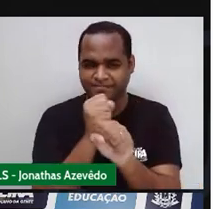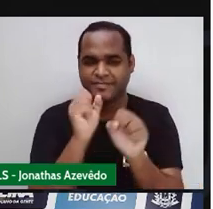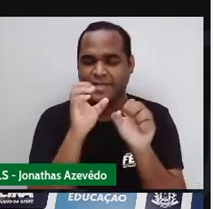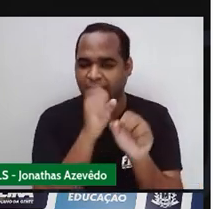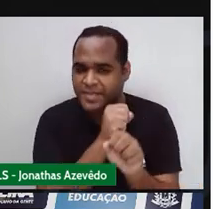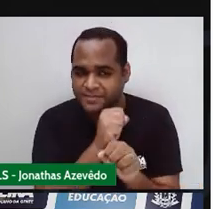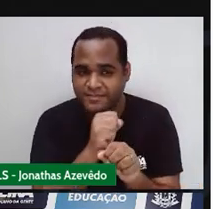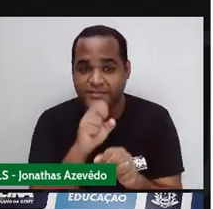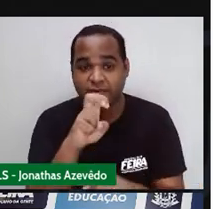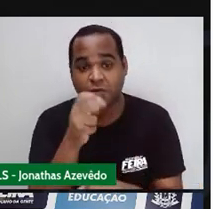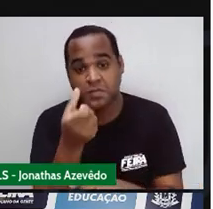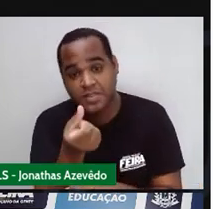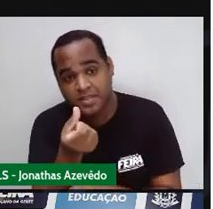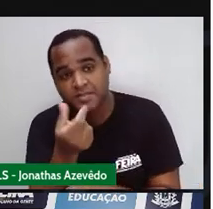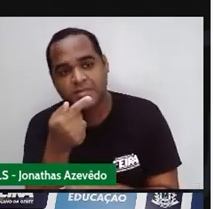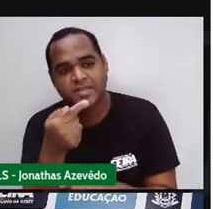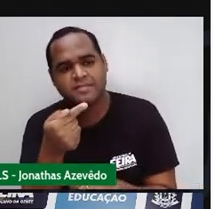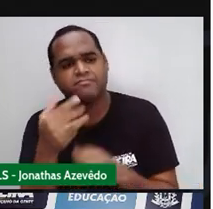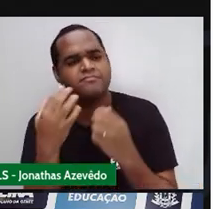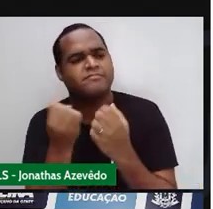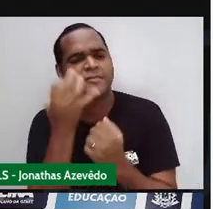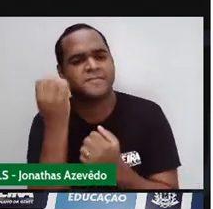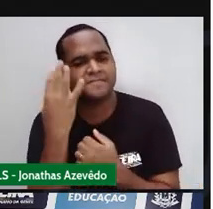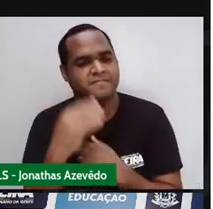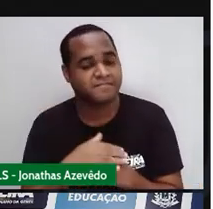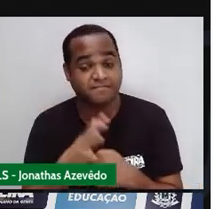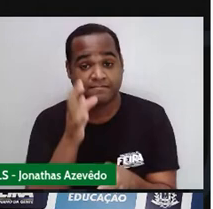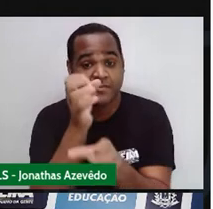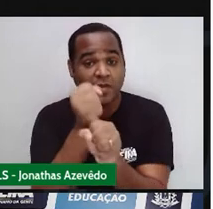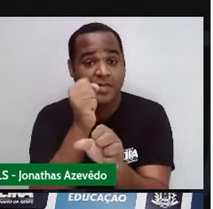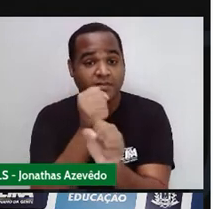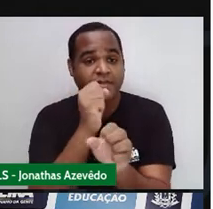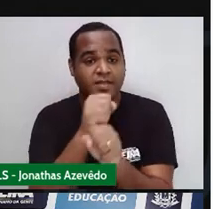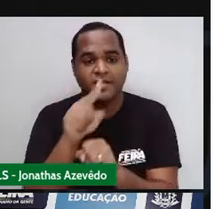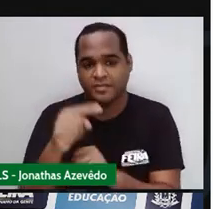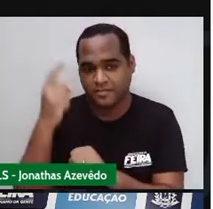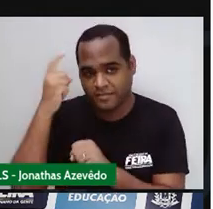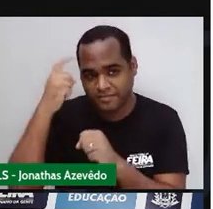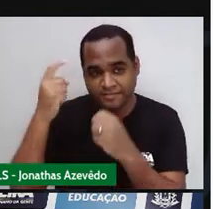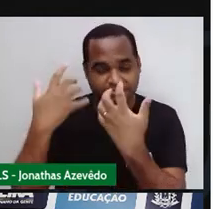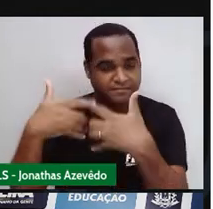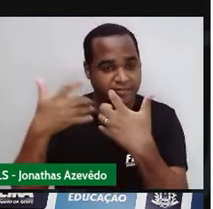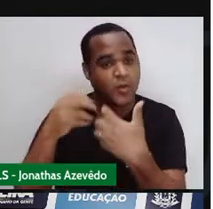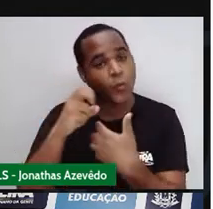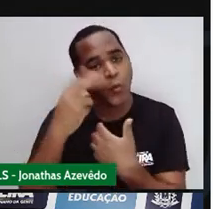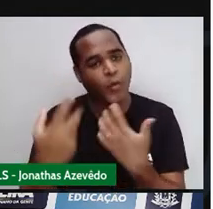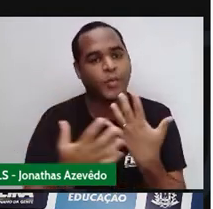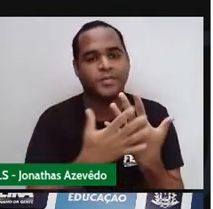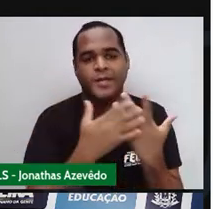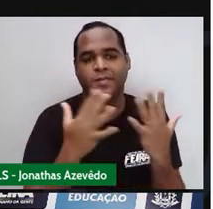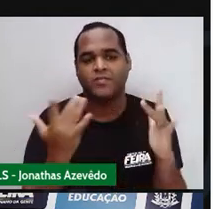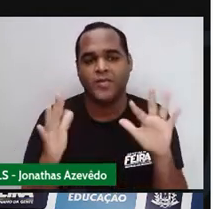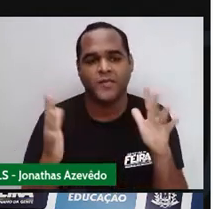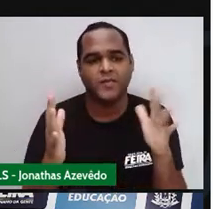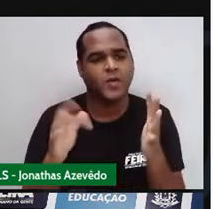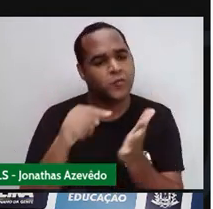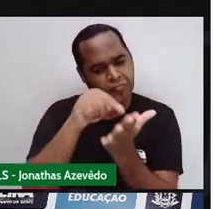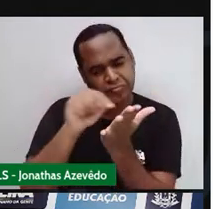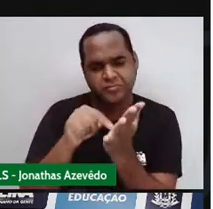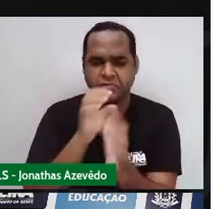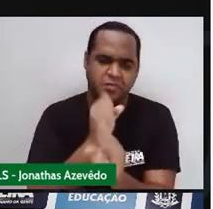rapidinho 5 mais 6 mais 7 Você pode fazer isso, né? Contando aí nos dedos da mão Você pode usar uma